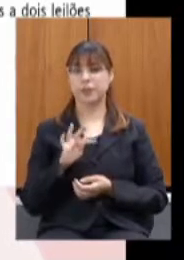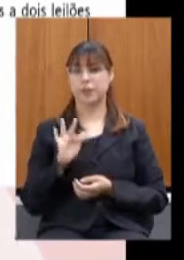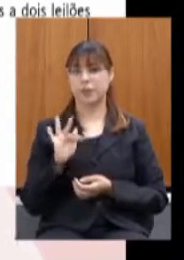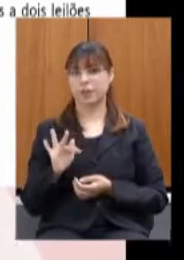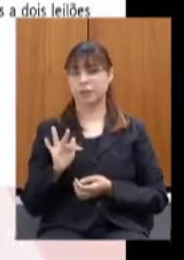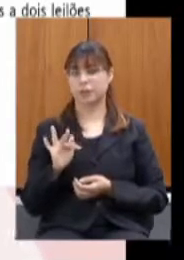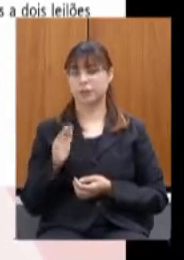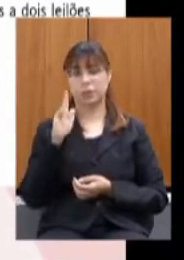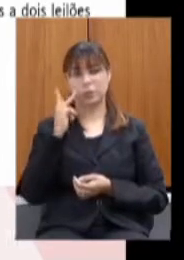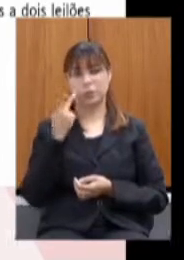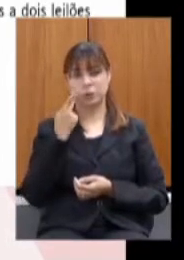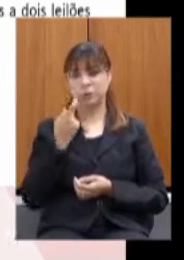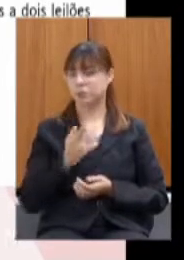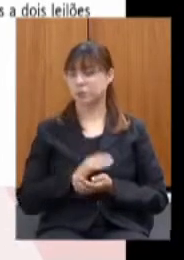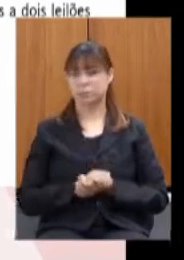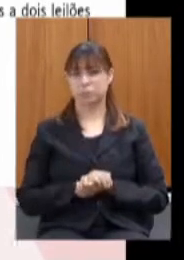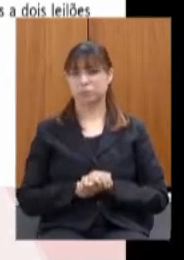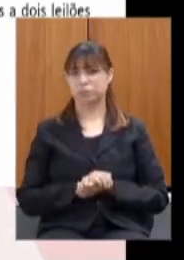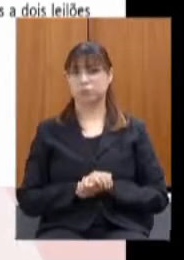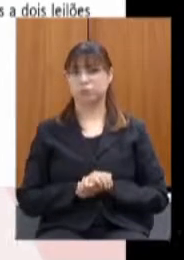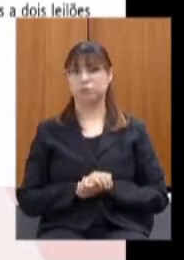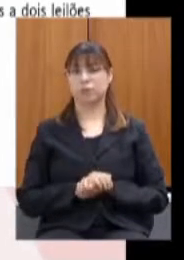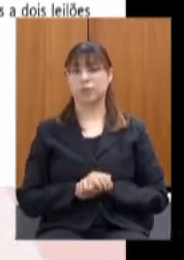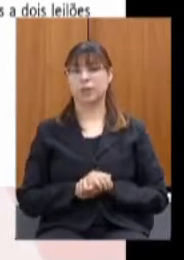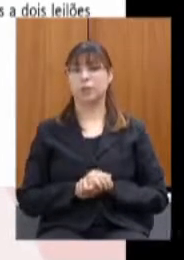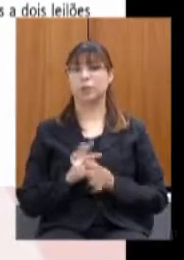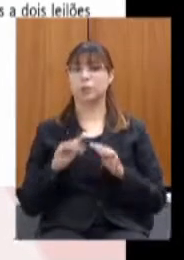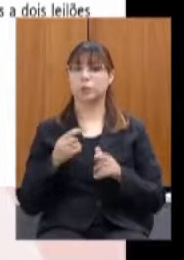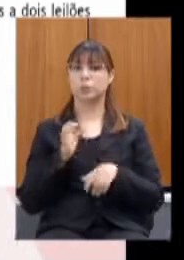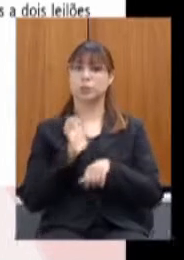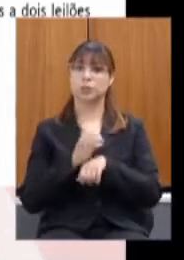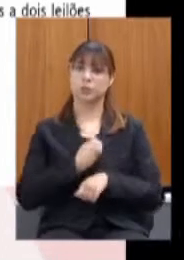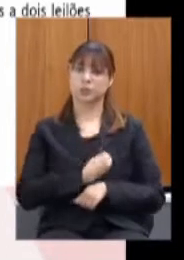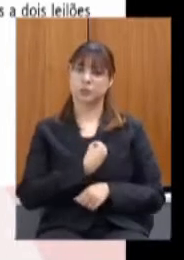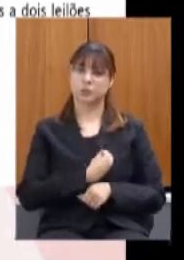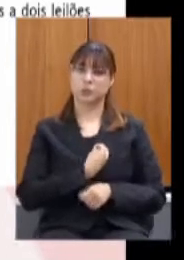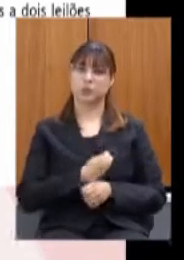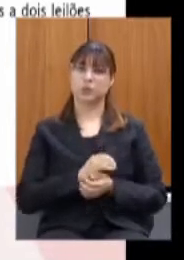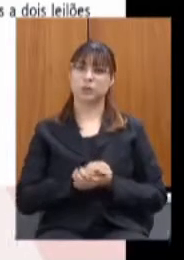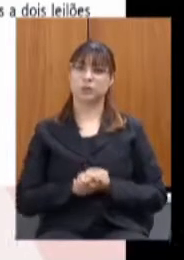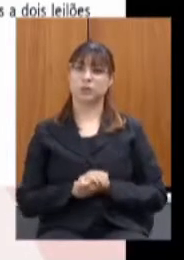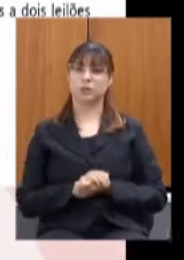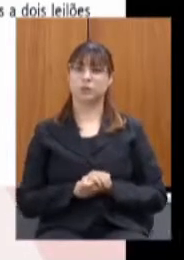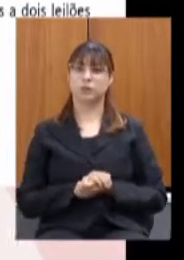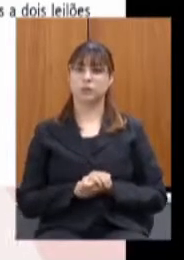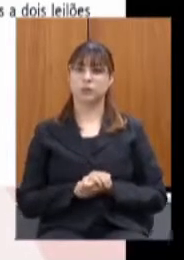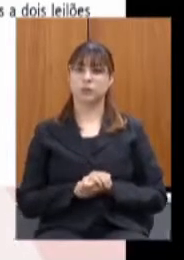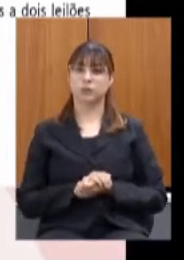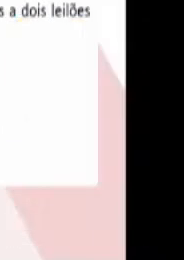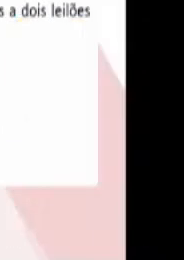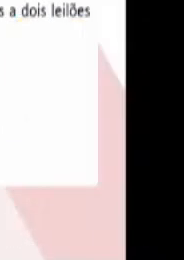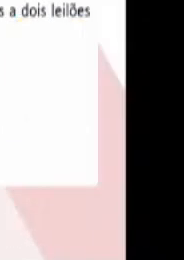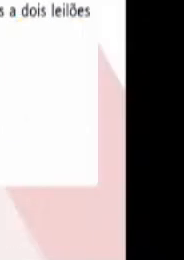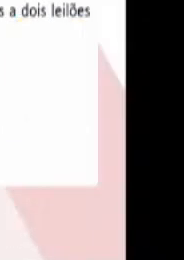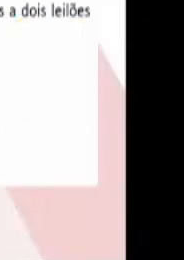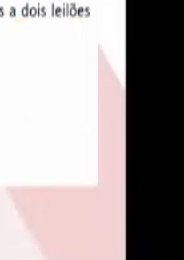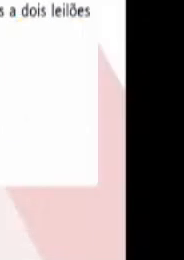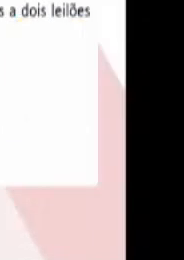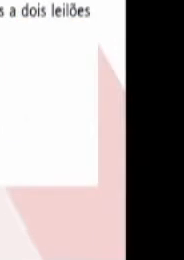houve uma participação de todos os estados e uma homologação agora em maio de 2020 uma comissão